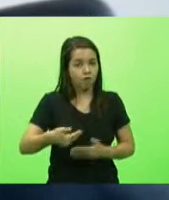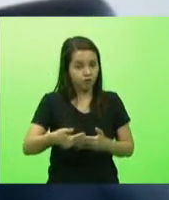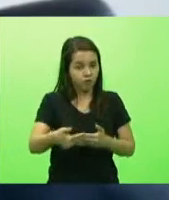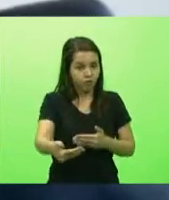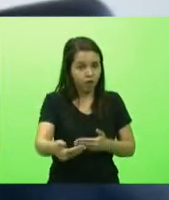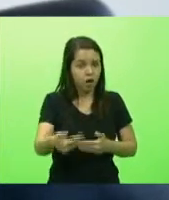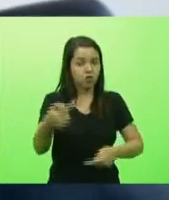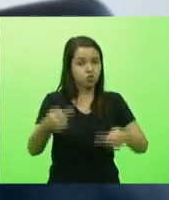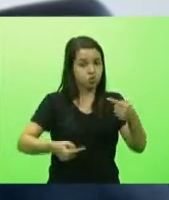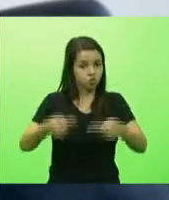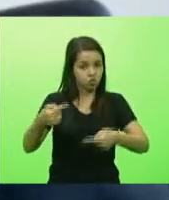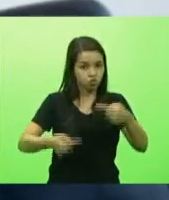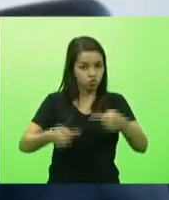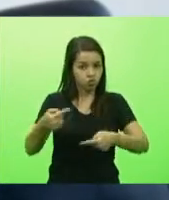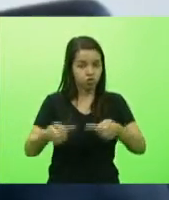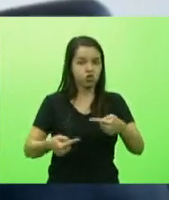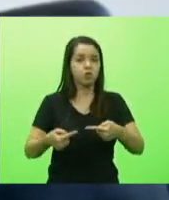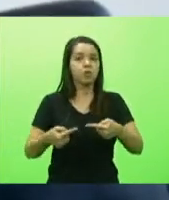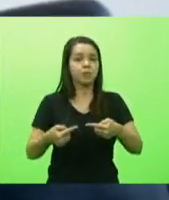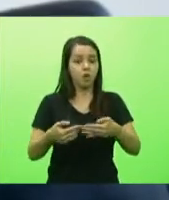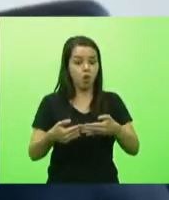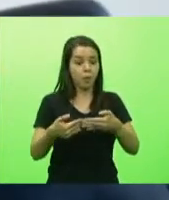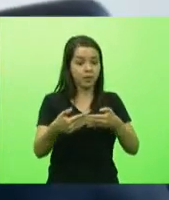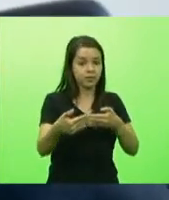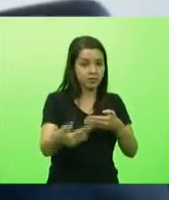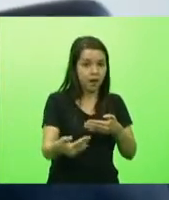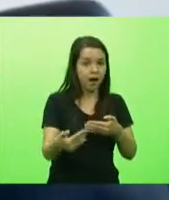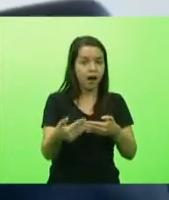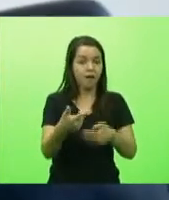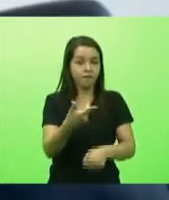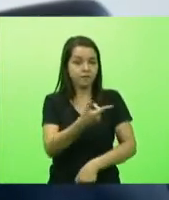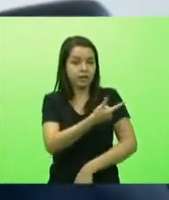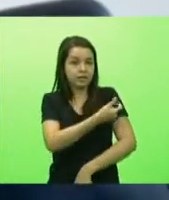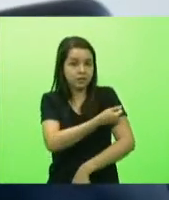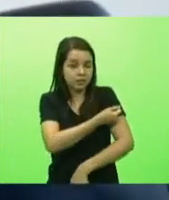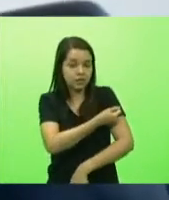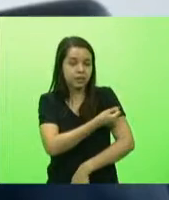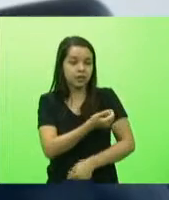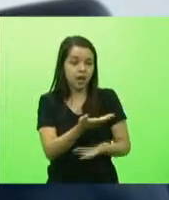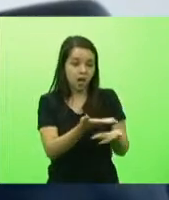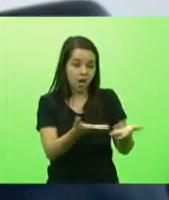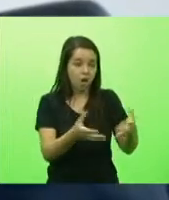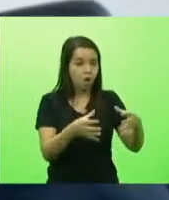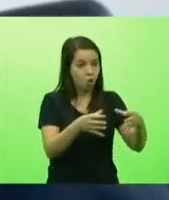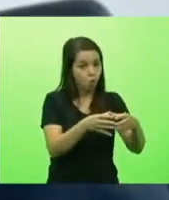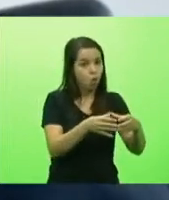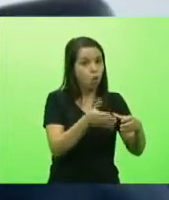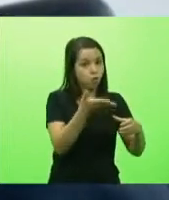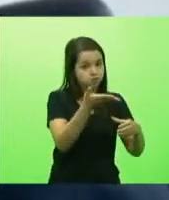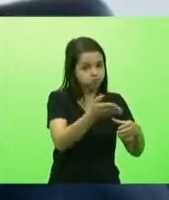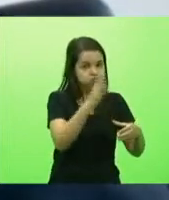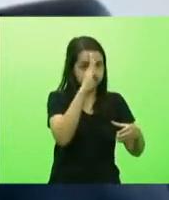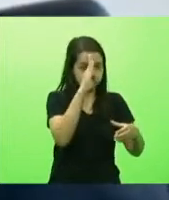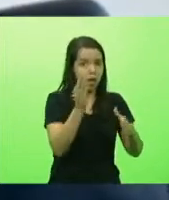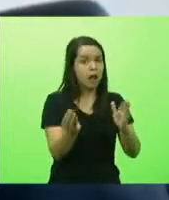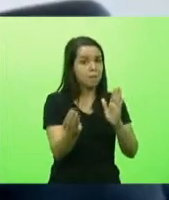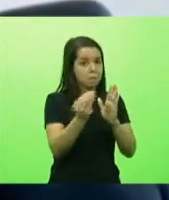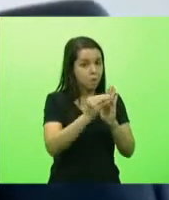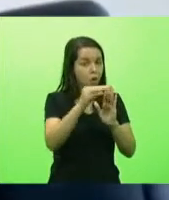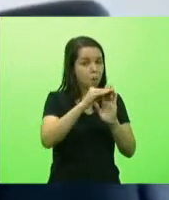para poder começar a disponibilizar a vacina para esse grupo prioritário que está lá no plano federal mas